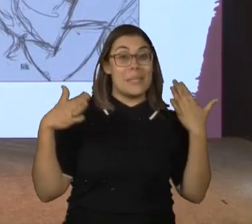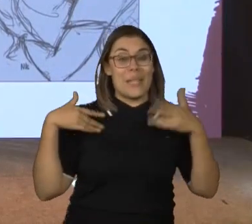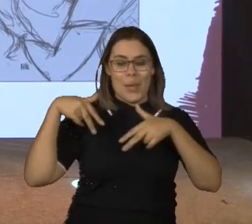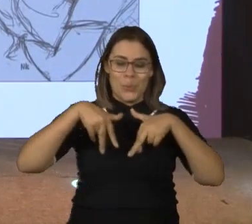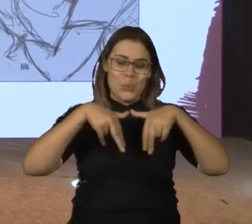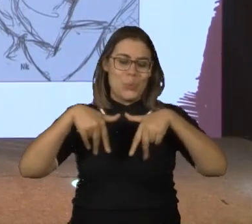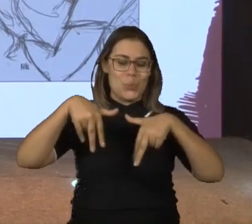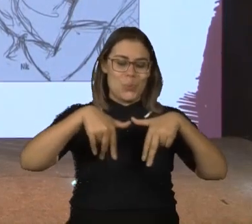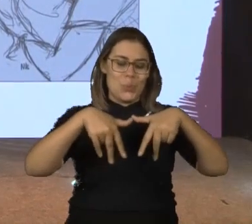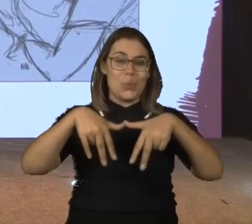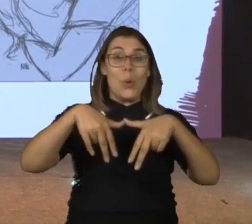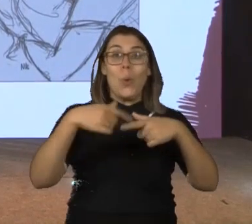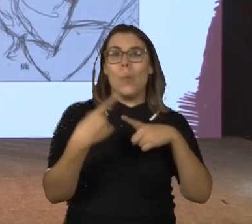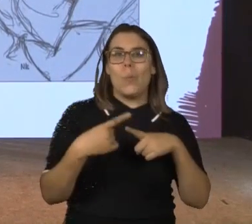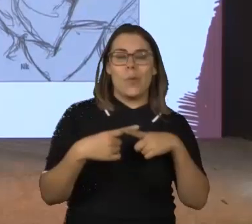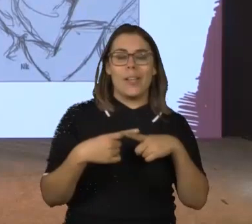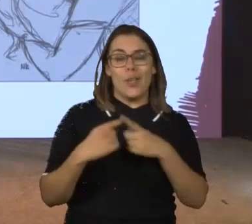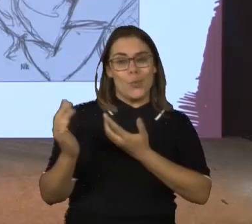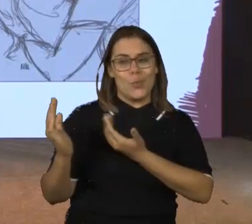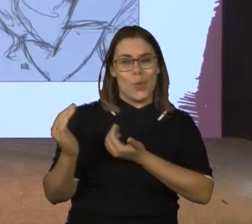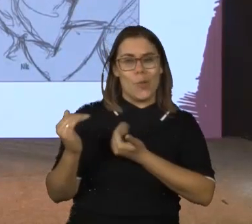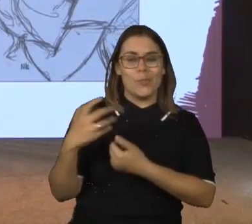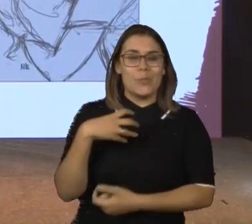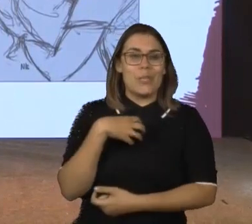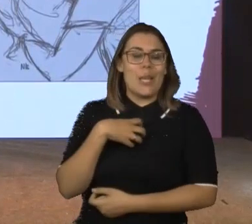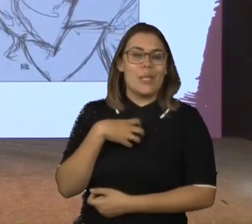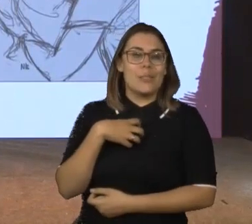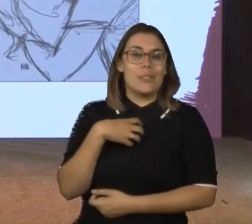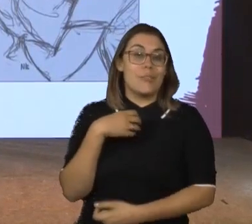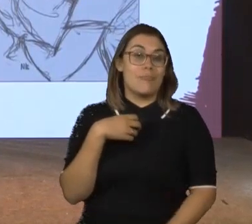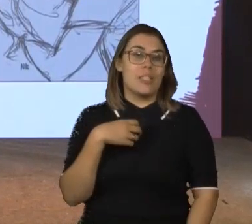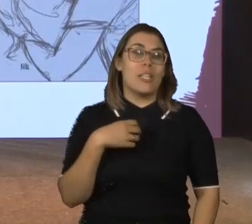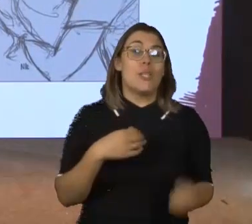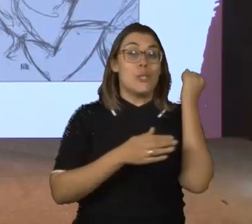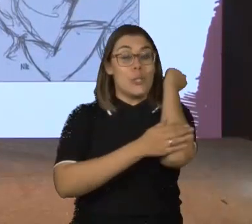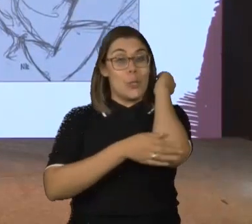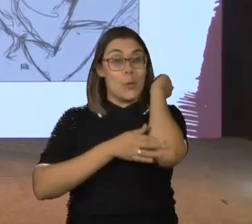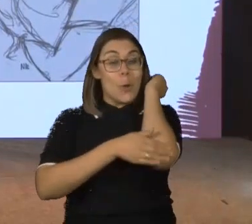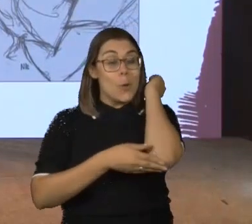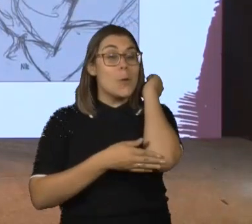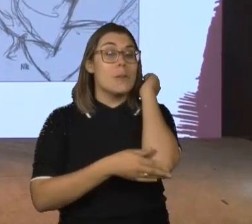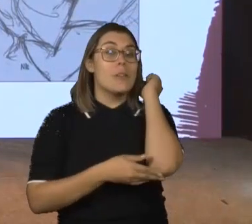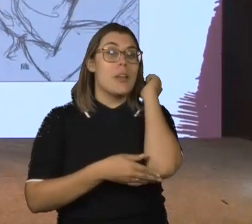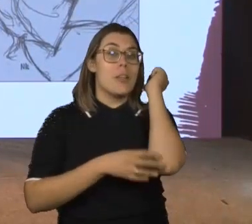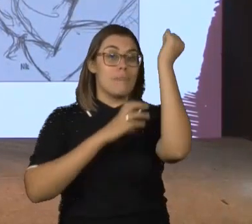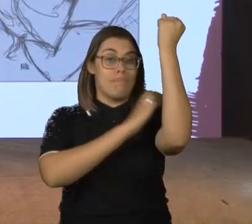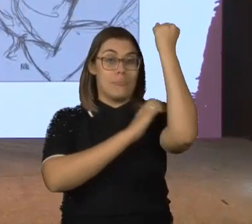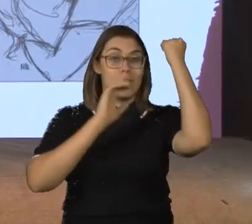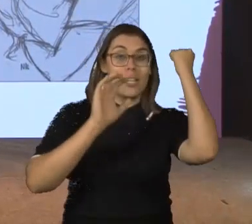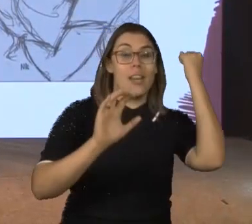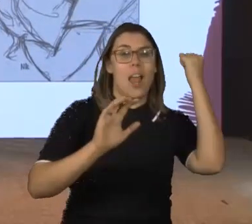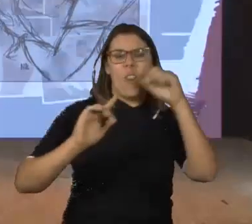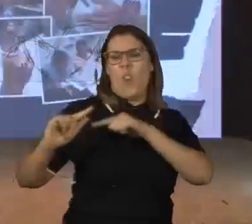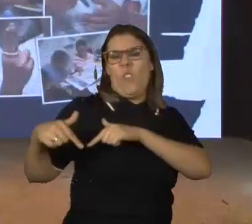bacana porque surge muito na moçada o sentimento de ciúmes, o sentimento de empoderar, de lutar